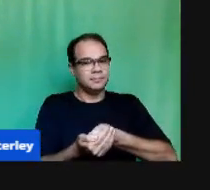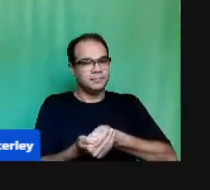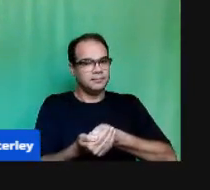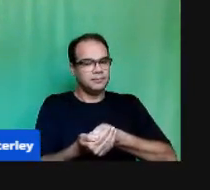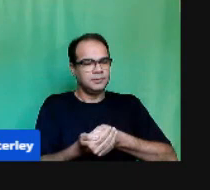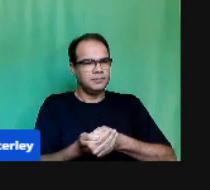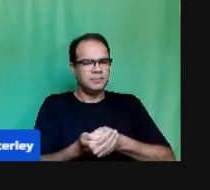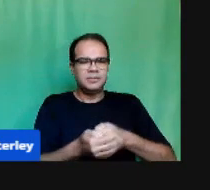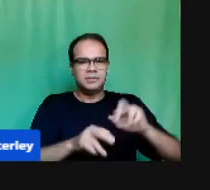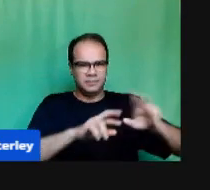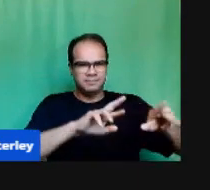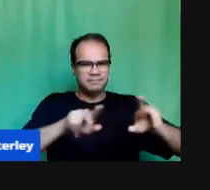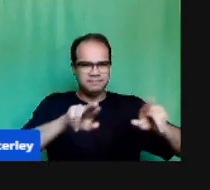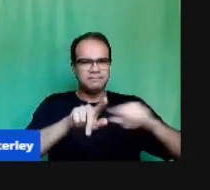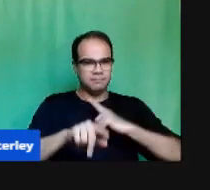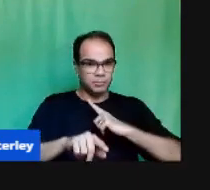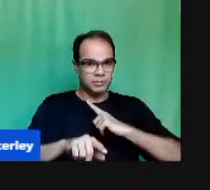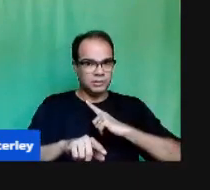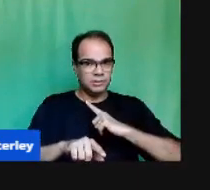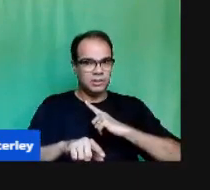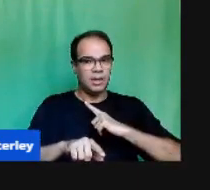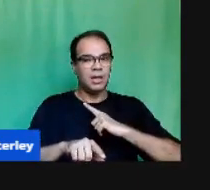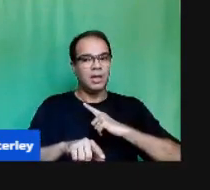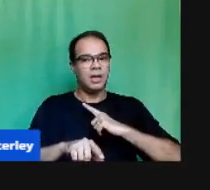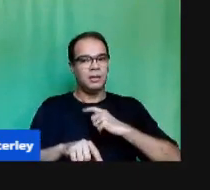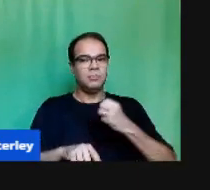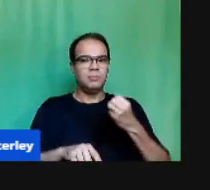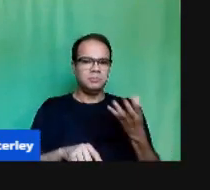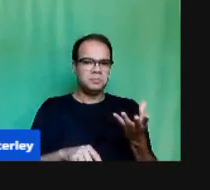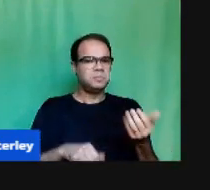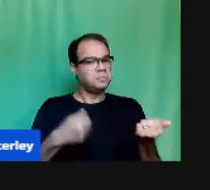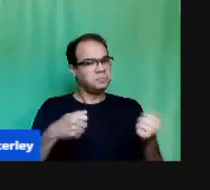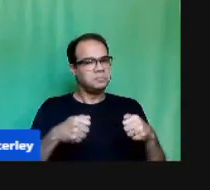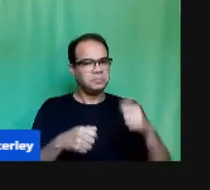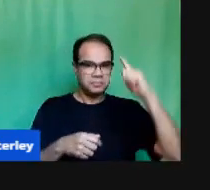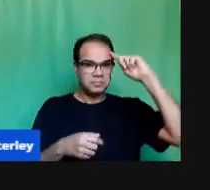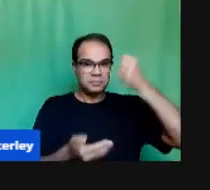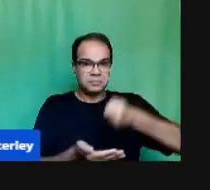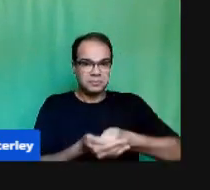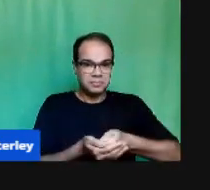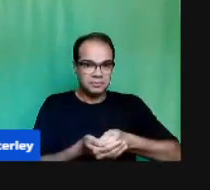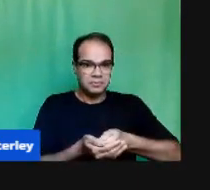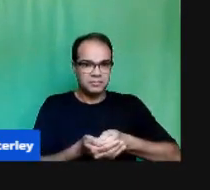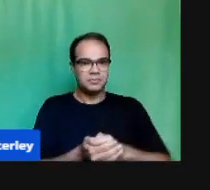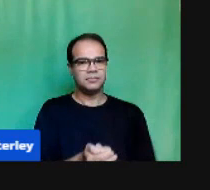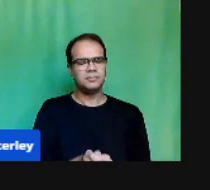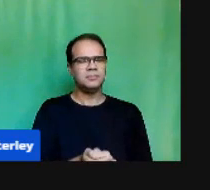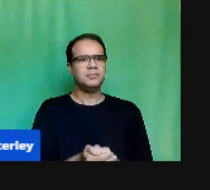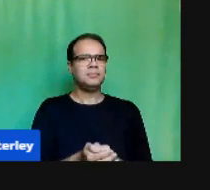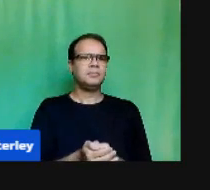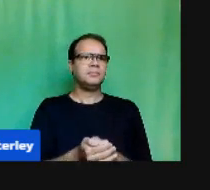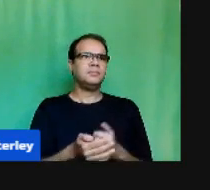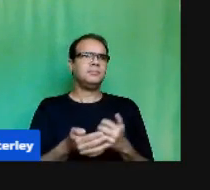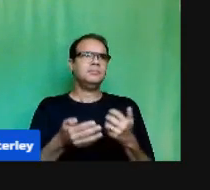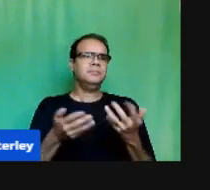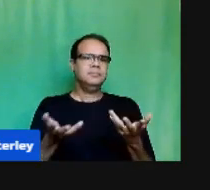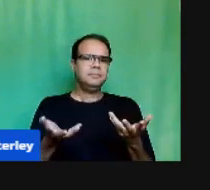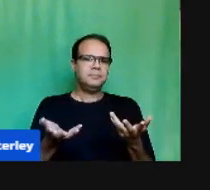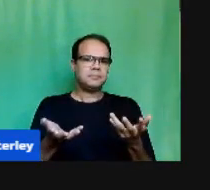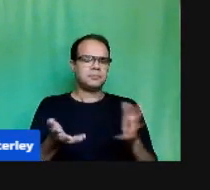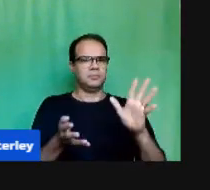diversidade E princípio basilar Pois bem Muitos profissionais de educação Terão uma